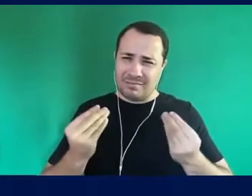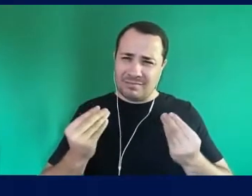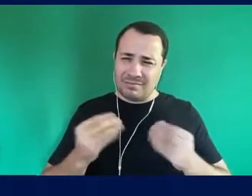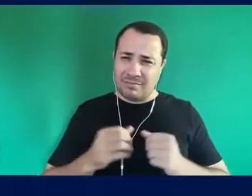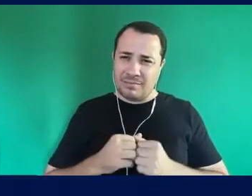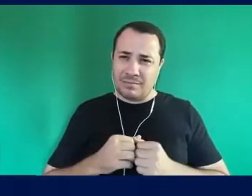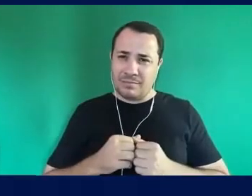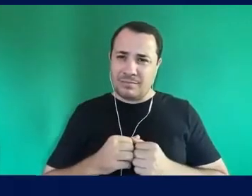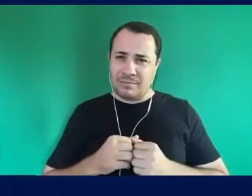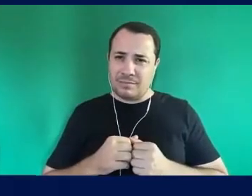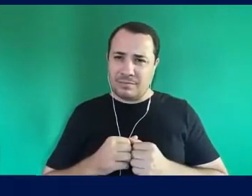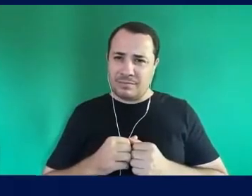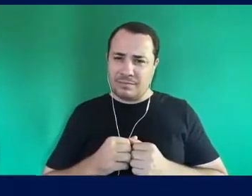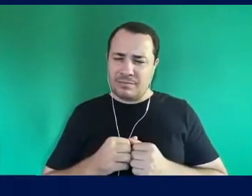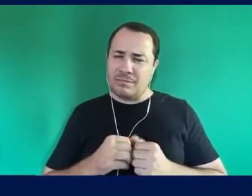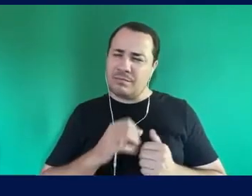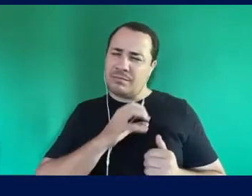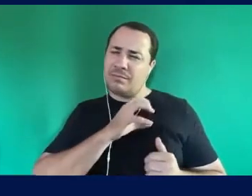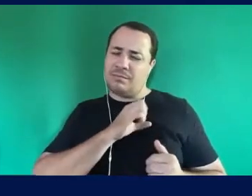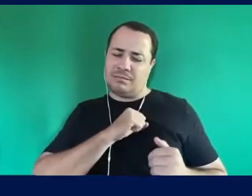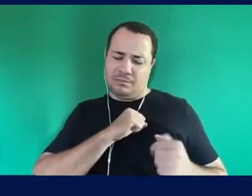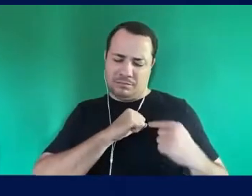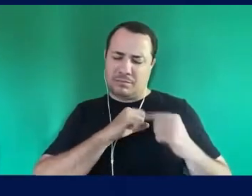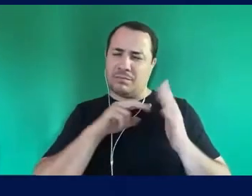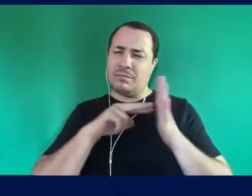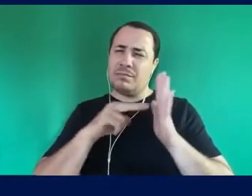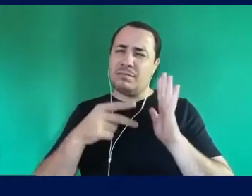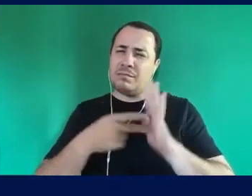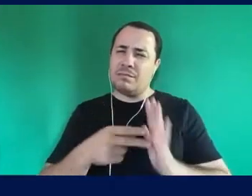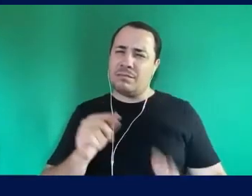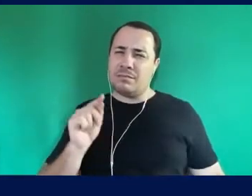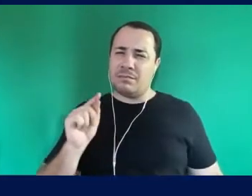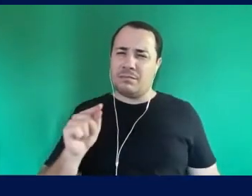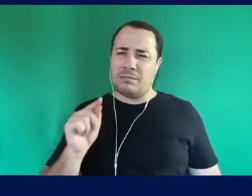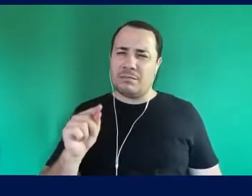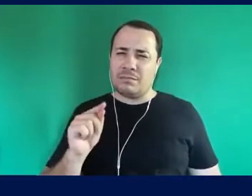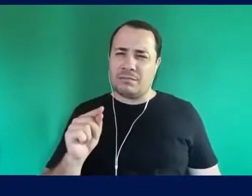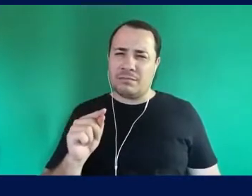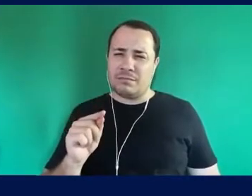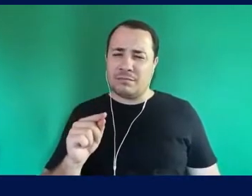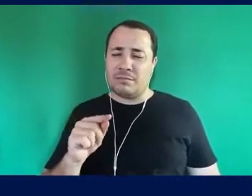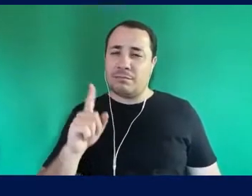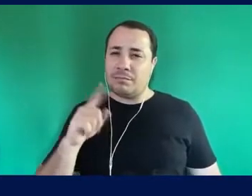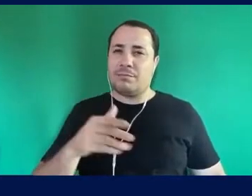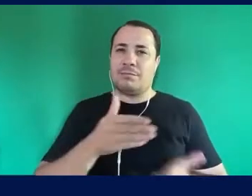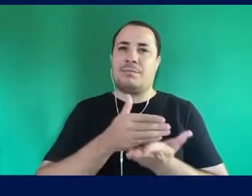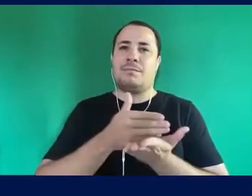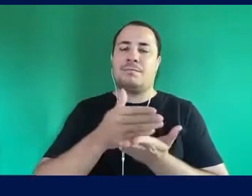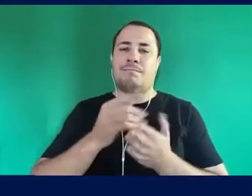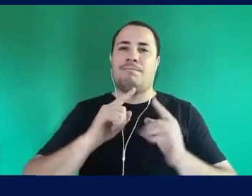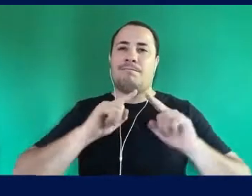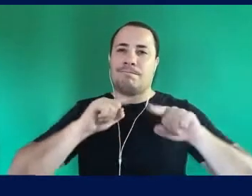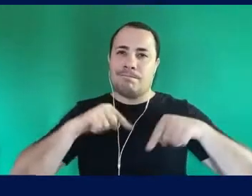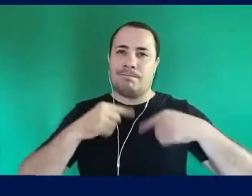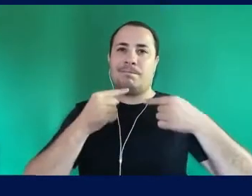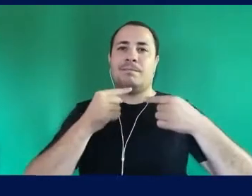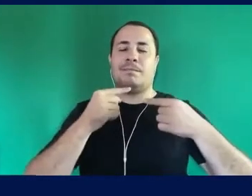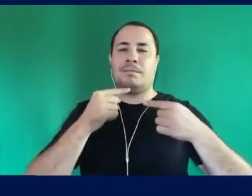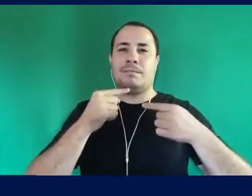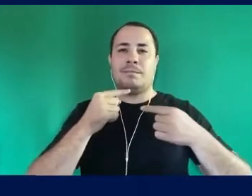O que é amar Aqueles que nascem? Começa o nosso desafio Exercitar esse amor